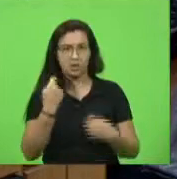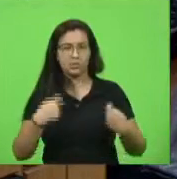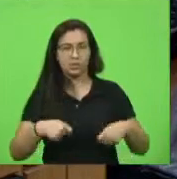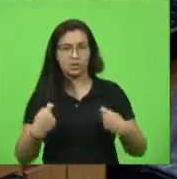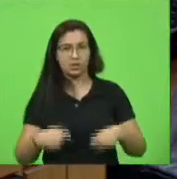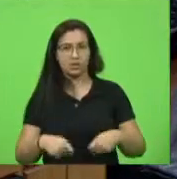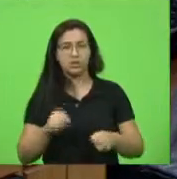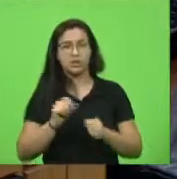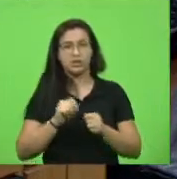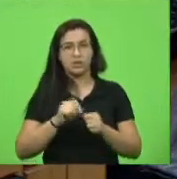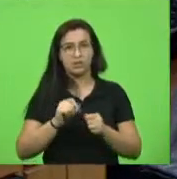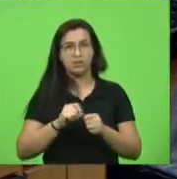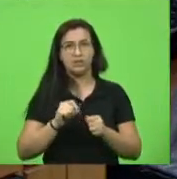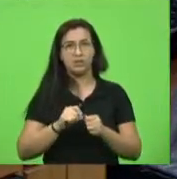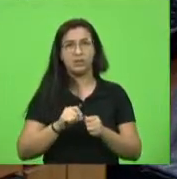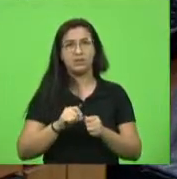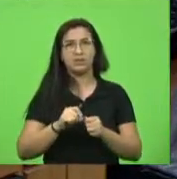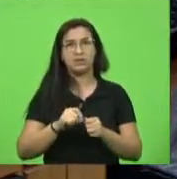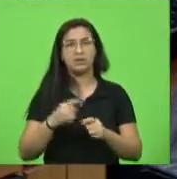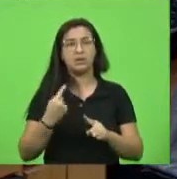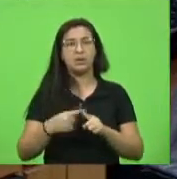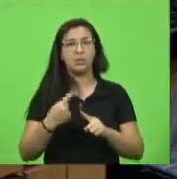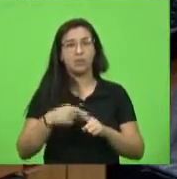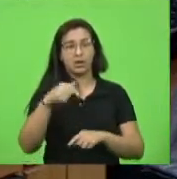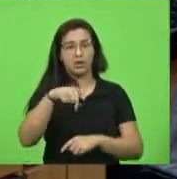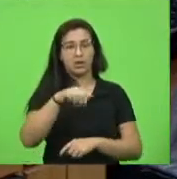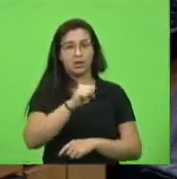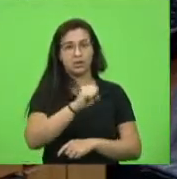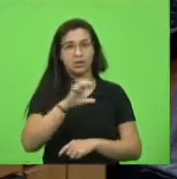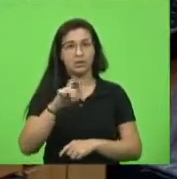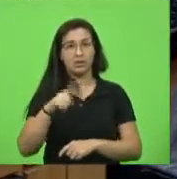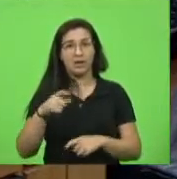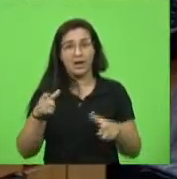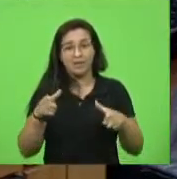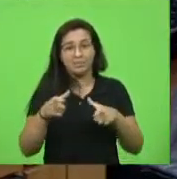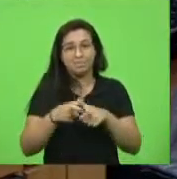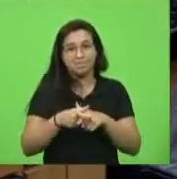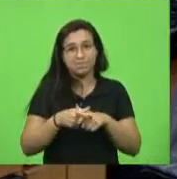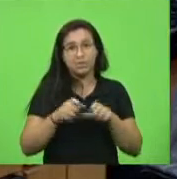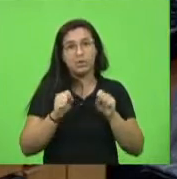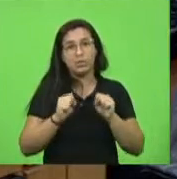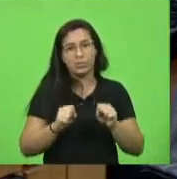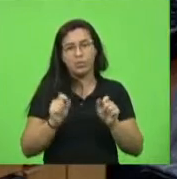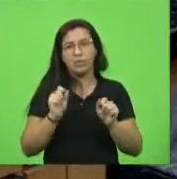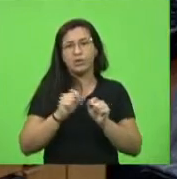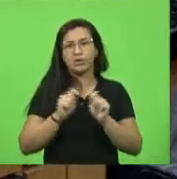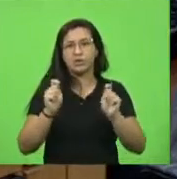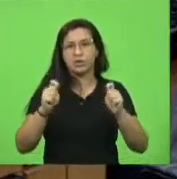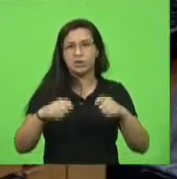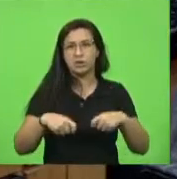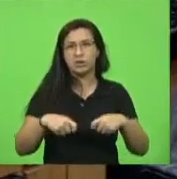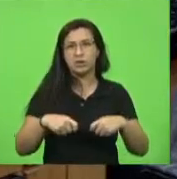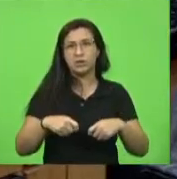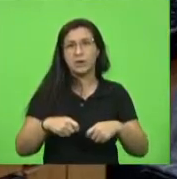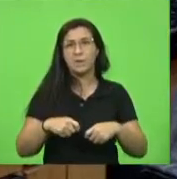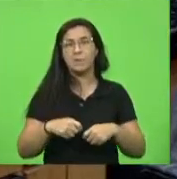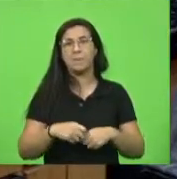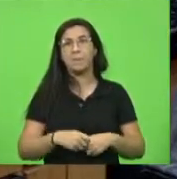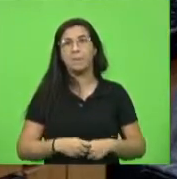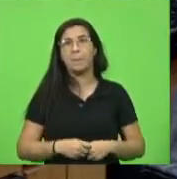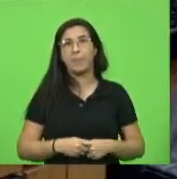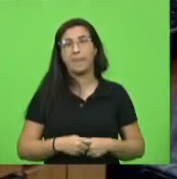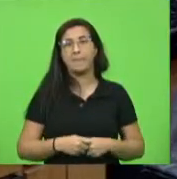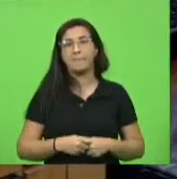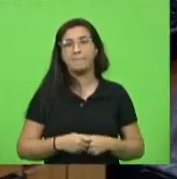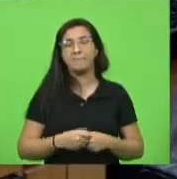que faça, que faça, porque o Estado de Santa Catarina é pequeno e dá para fazer, basta ter vontade. E isso aí